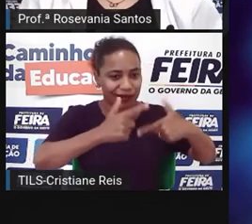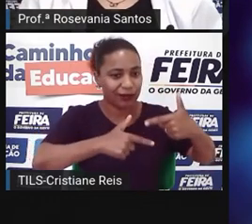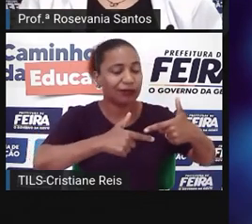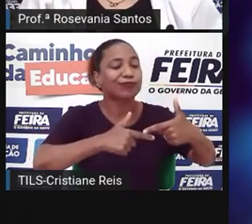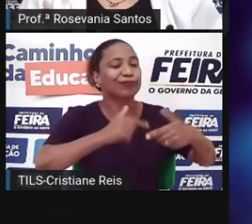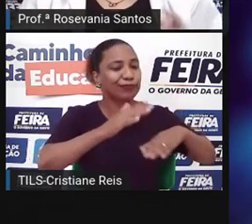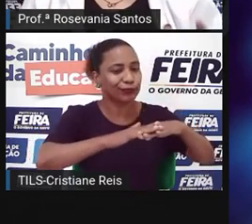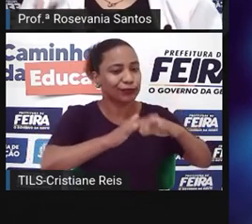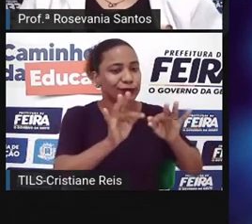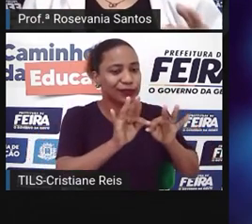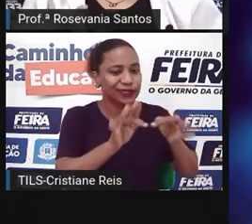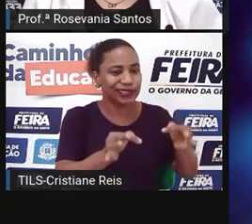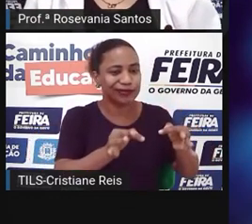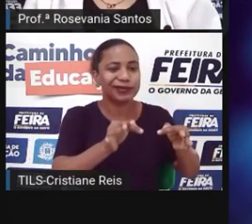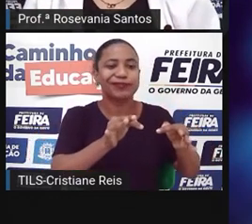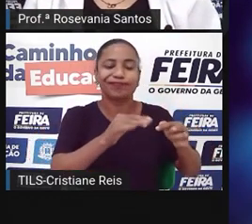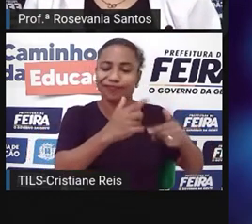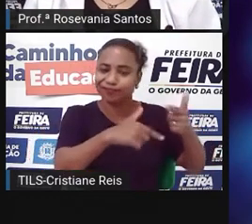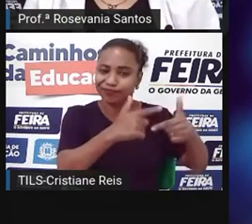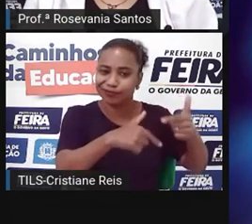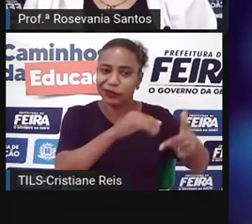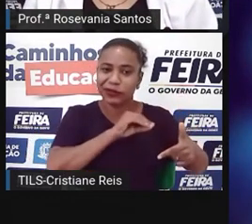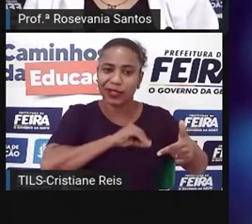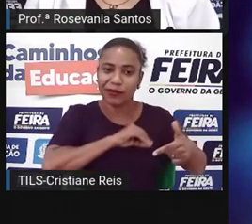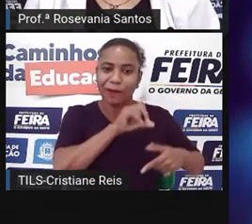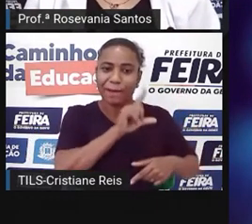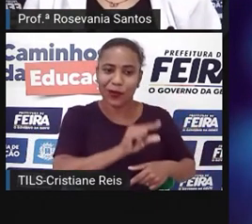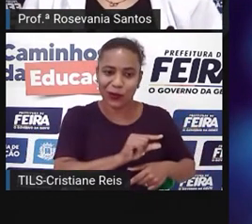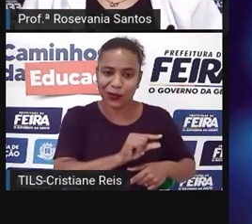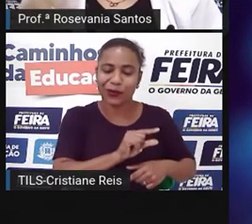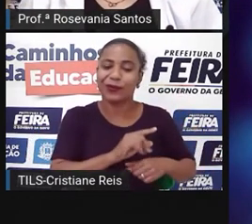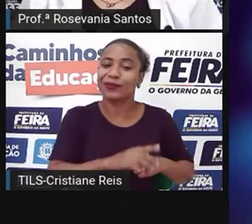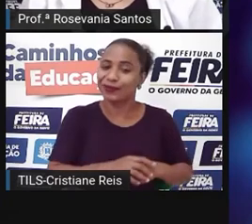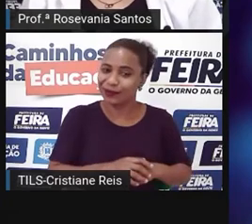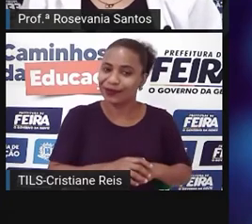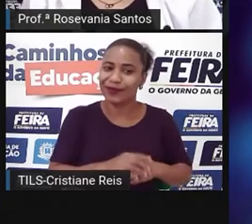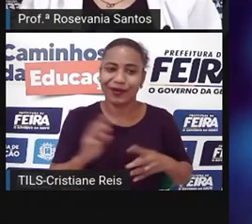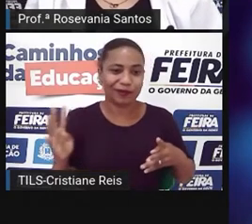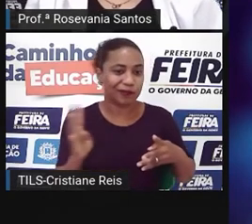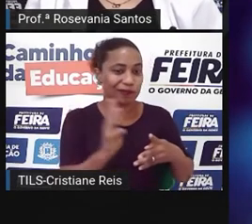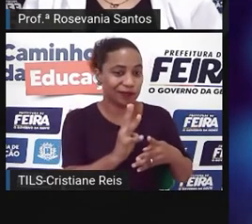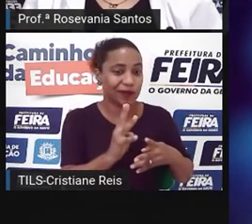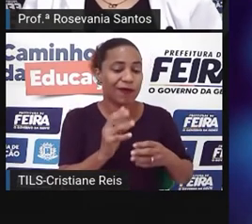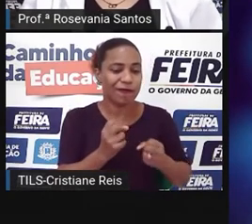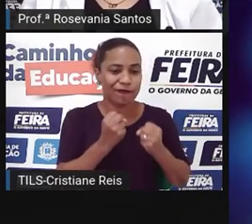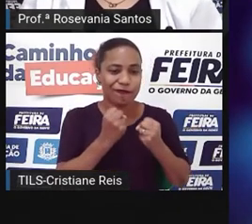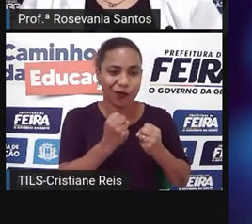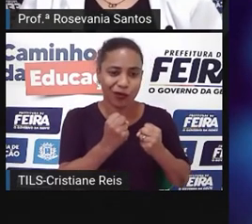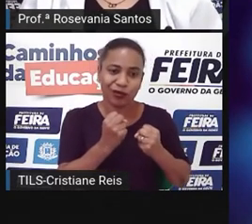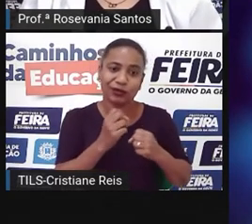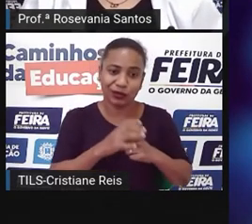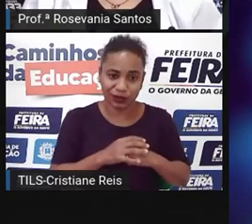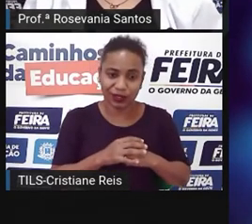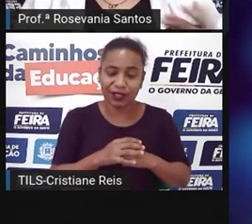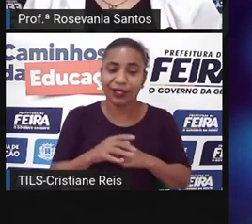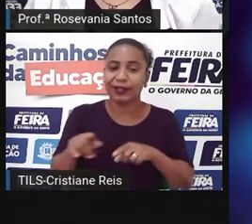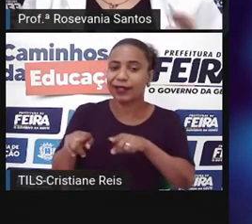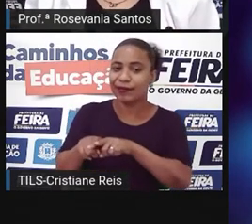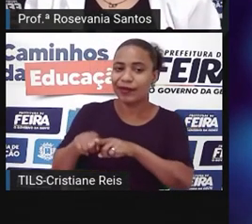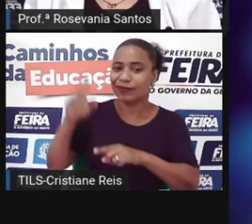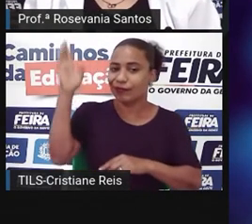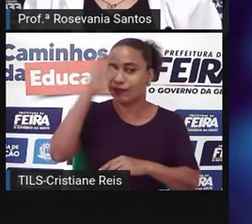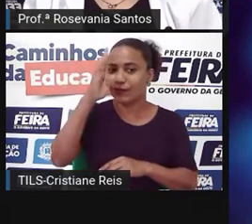e das áreas com poucas proteções, né, ambientais que tem lá. Assim também como vem pro Brasil, né, gente, infelizmente,